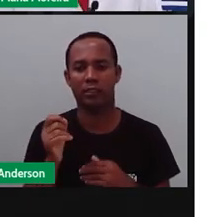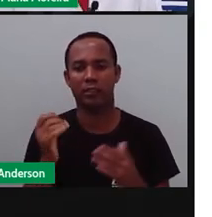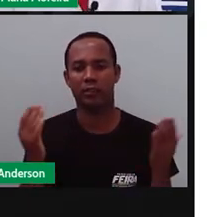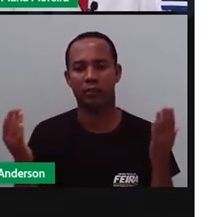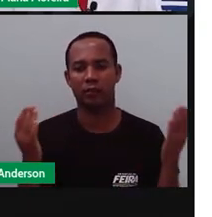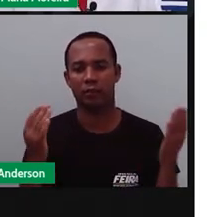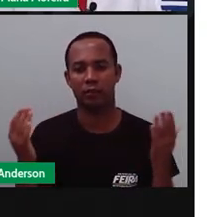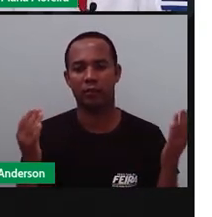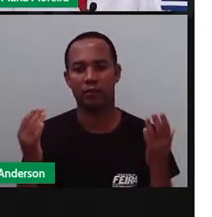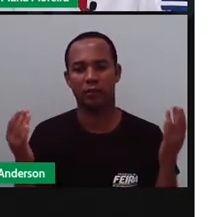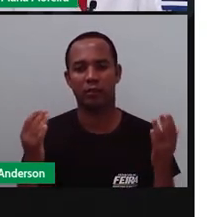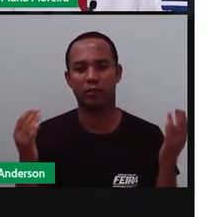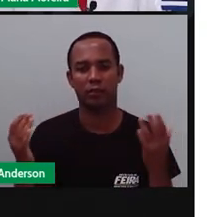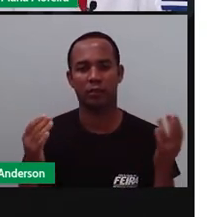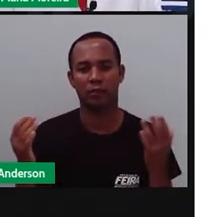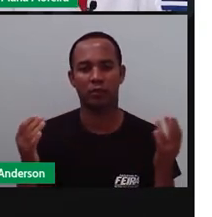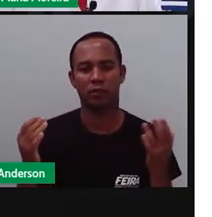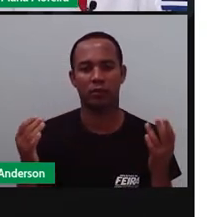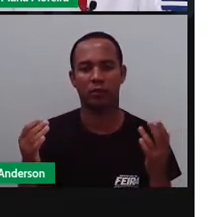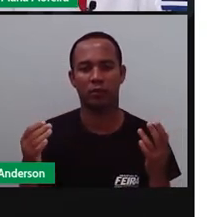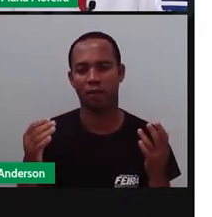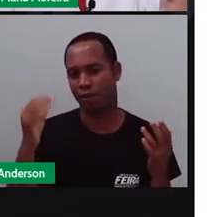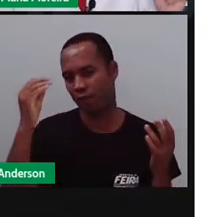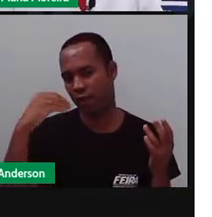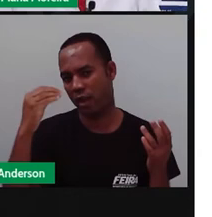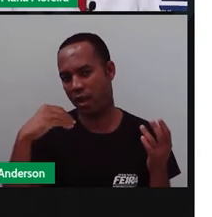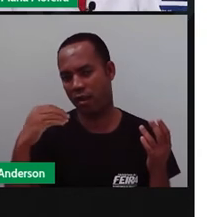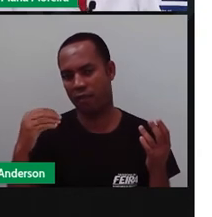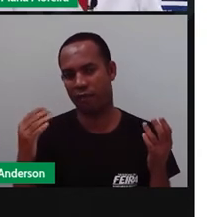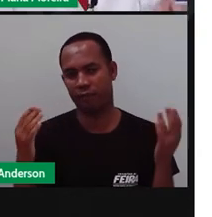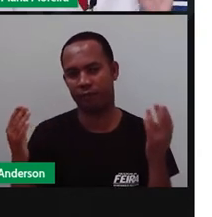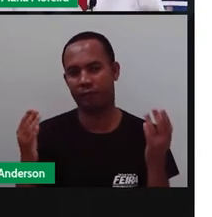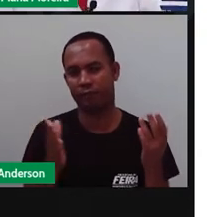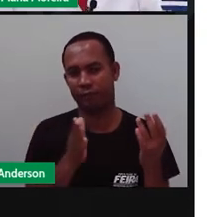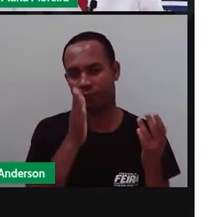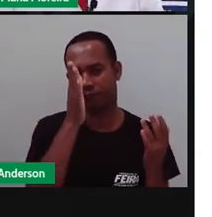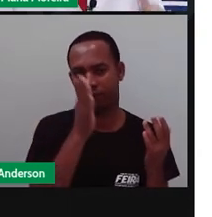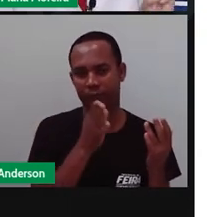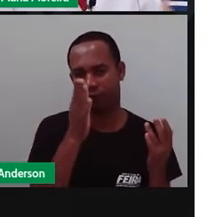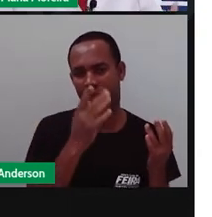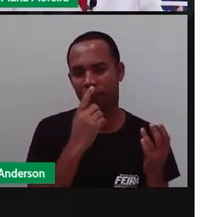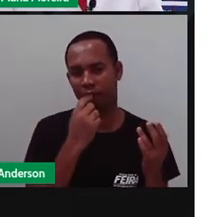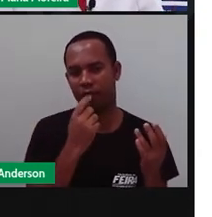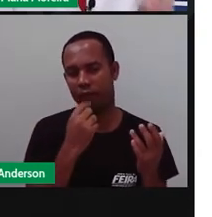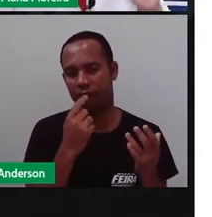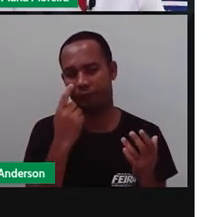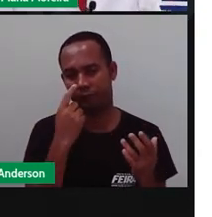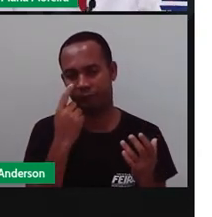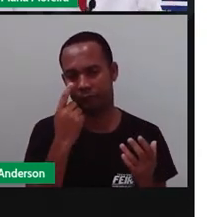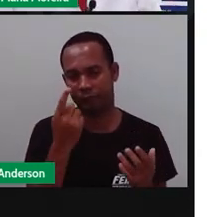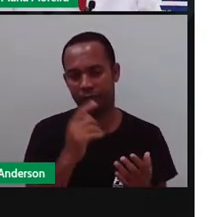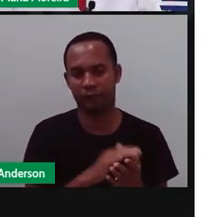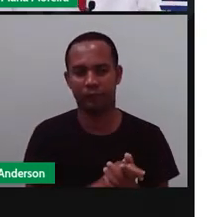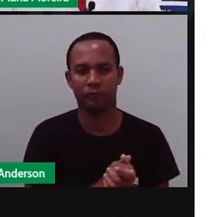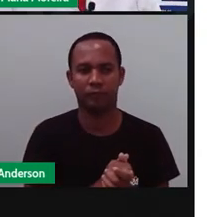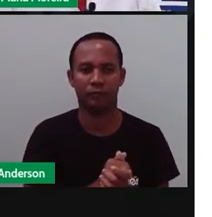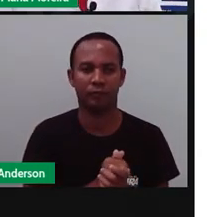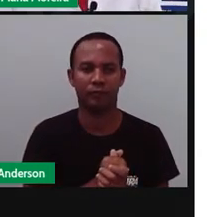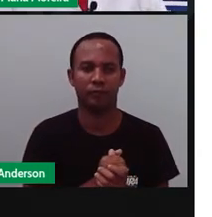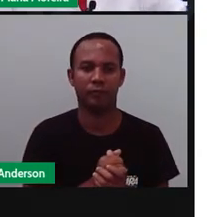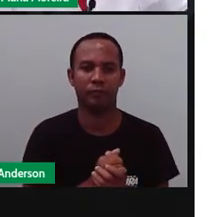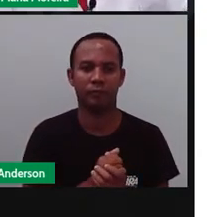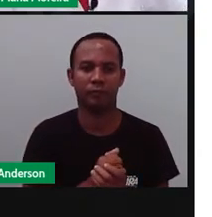o quê? Chamadas de fraca. Mas não se preocupe, que tem o nome para sílaba forte e sílaba fraca.